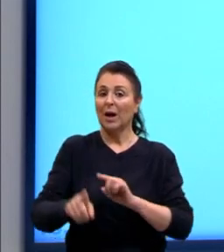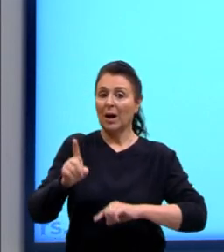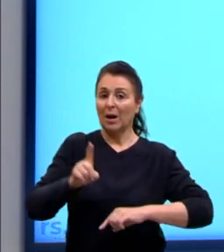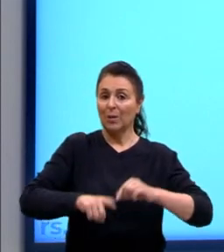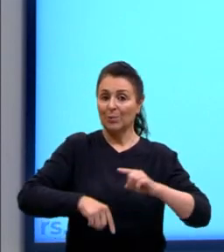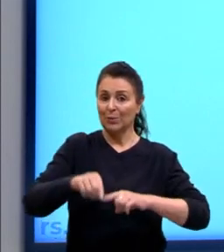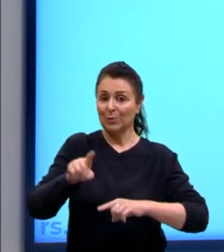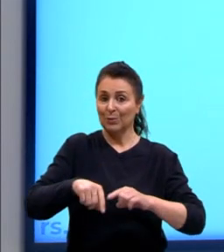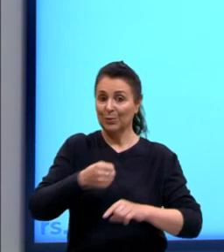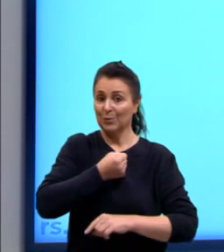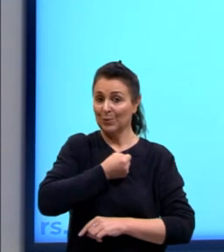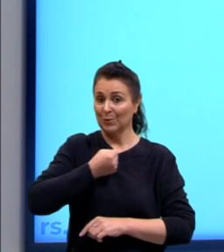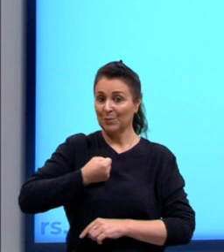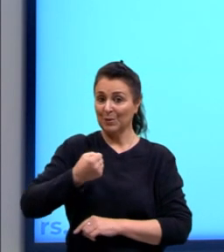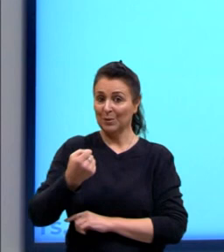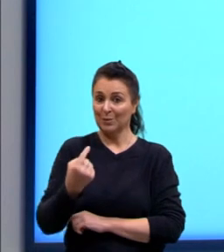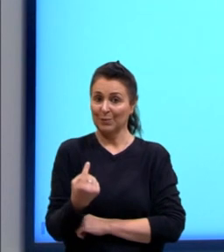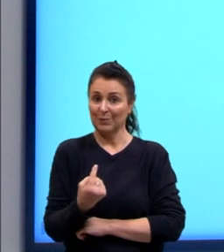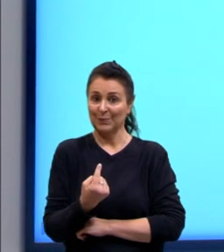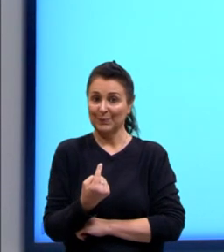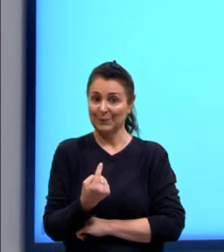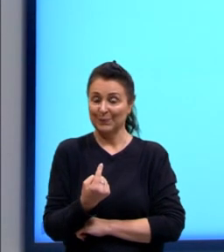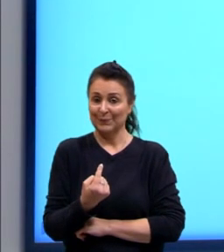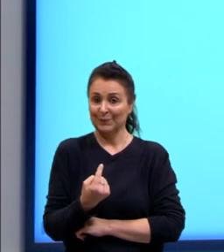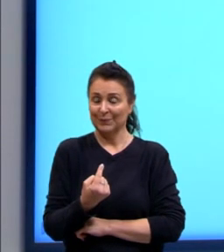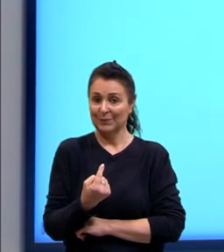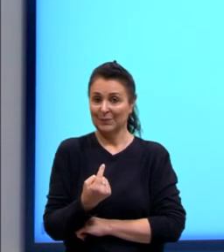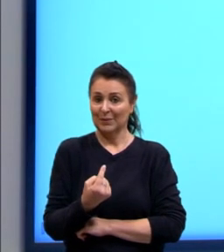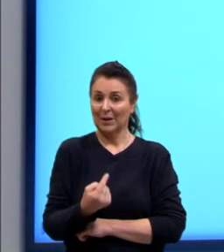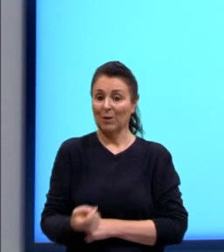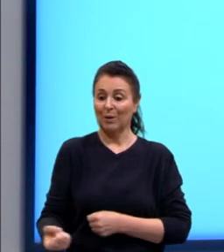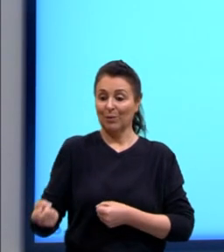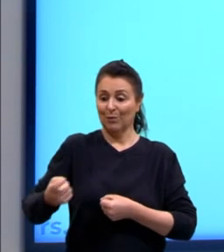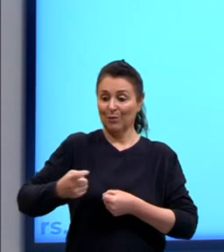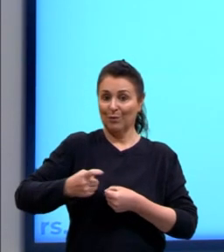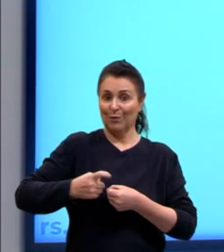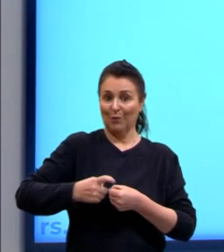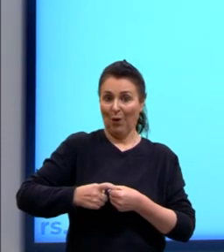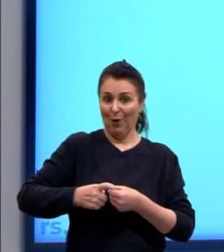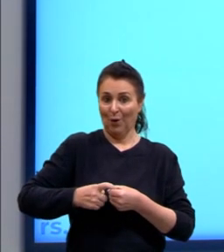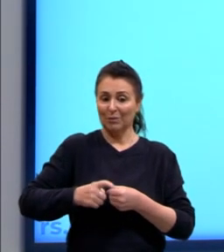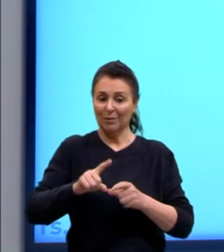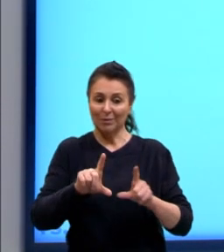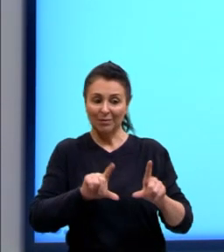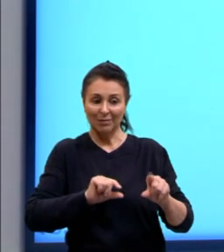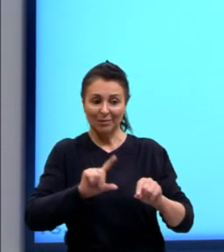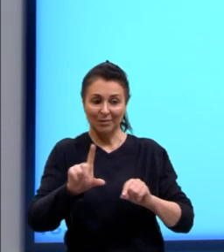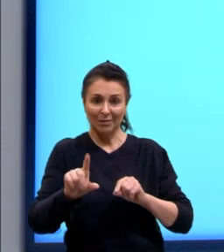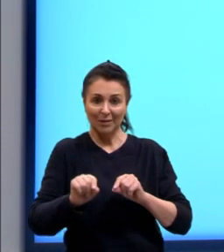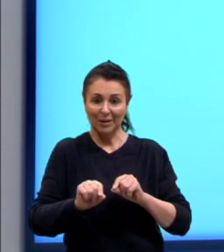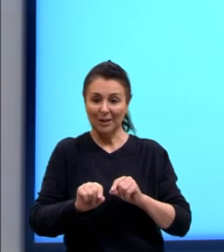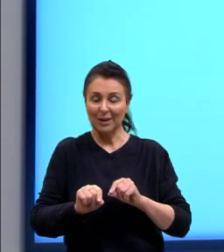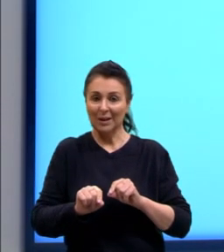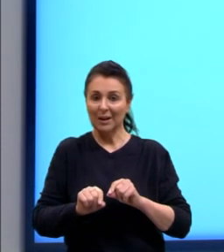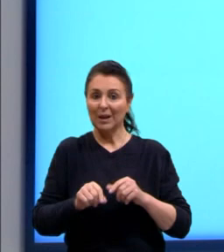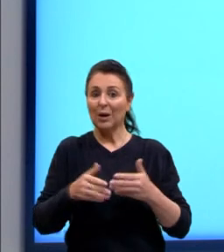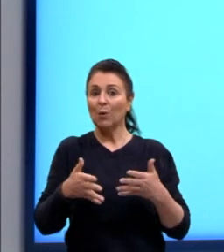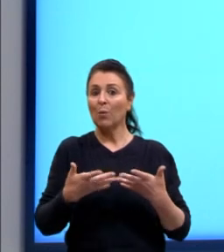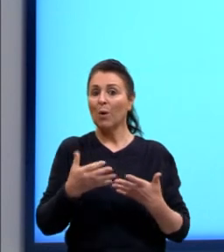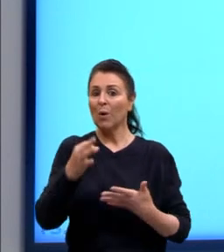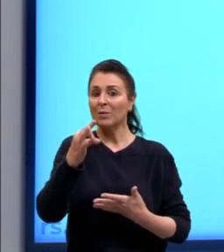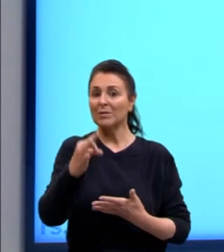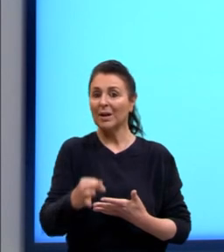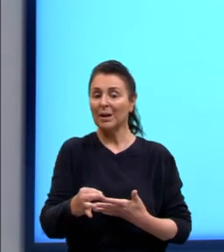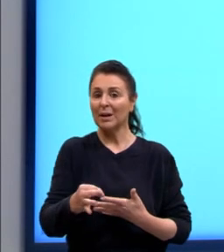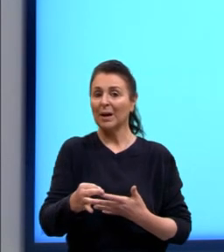1. Então, voltei aqui nas nossas alternativas. Marcando a alternativa, então, produto